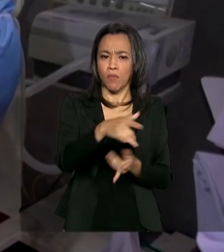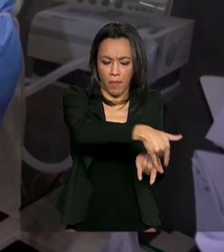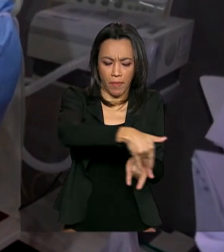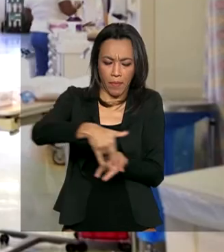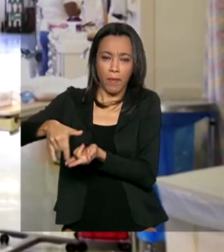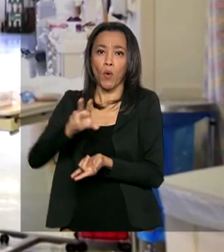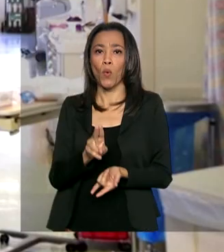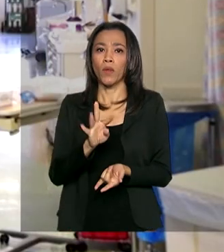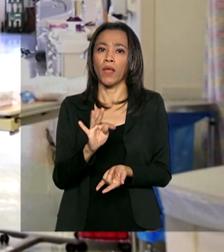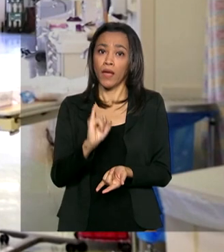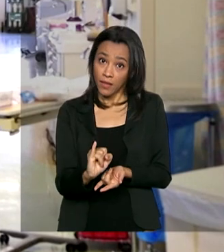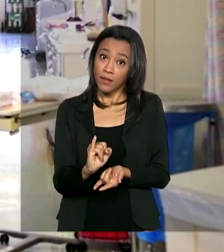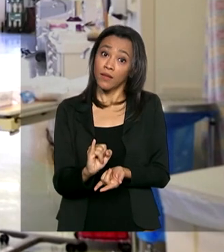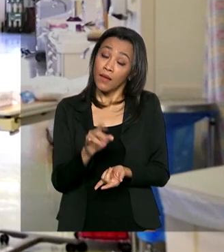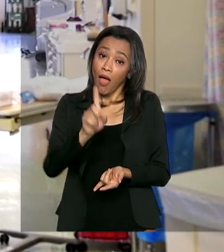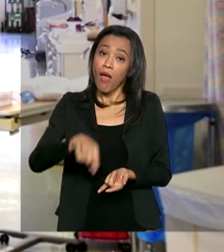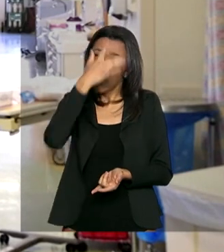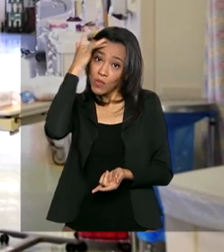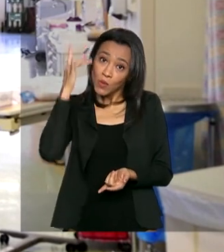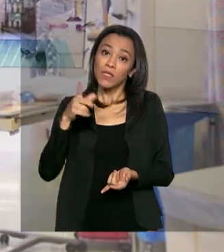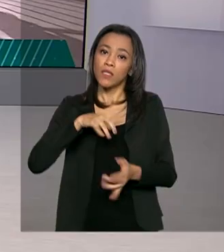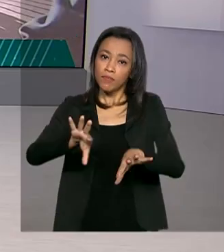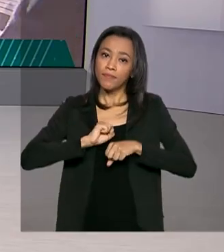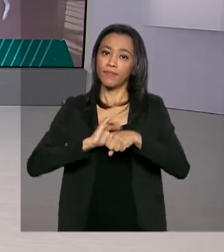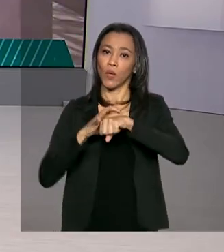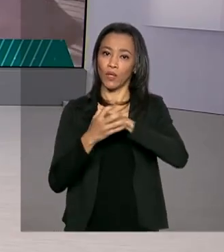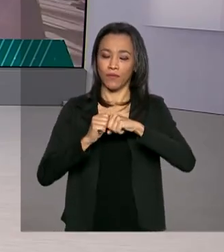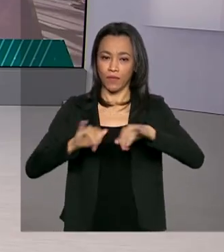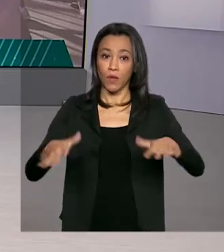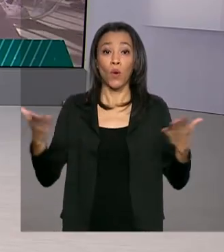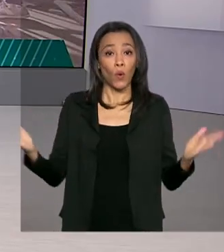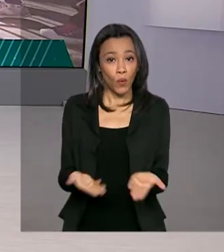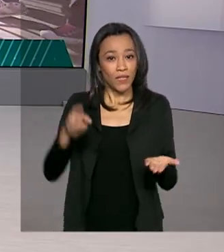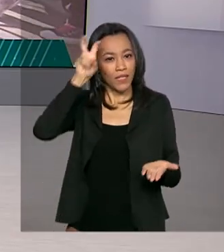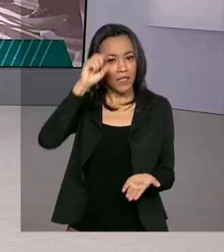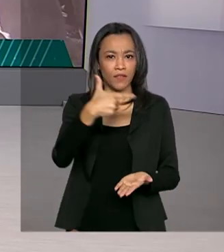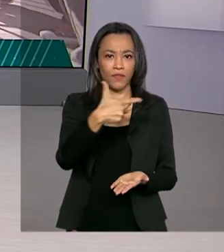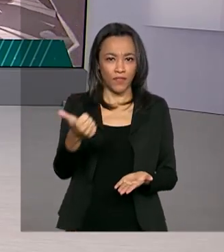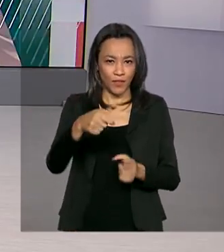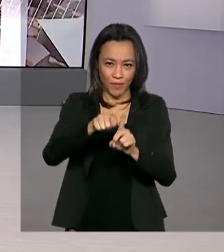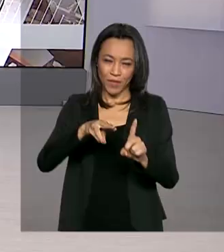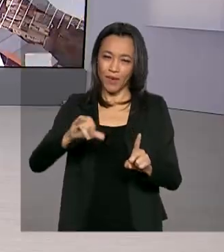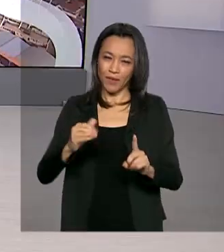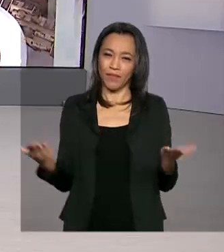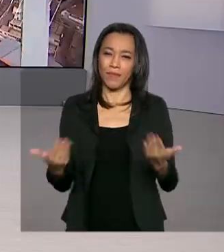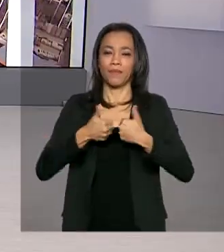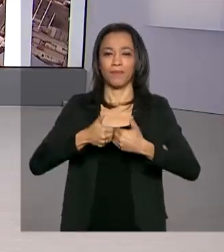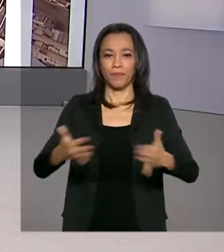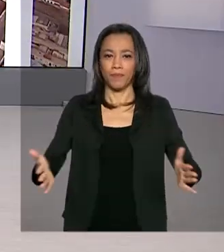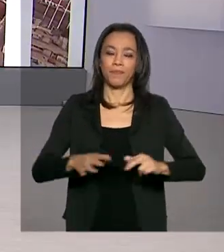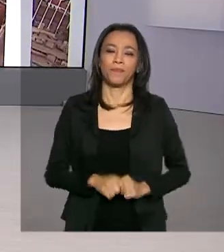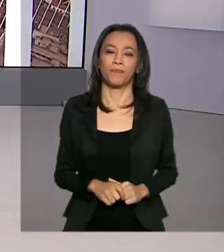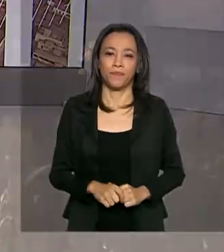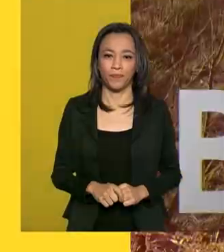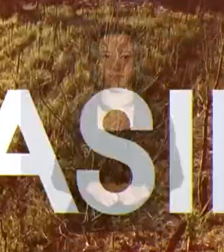exclusivos para pacientes com coronavírus. Hoje é quinta-feira, 21 de maio. O Brasil em Dia começa